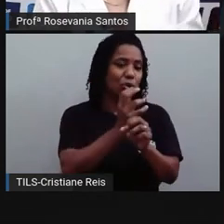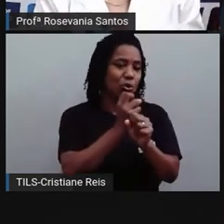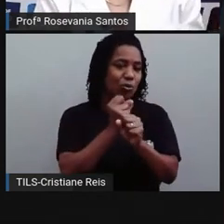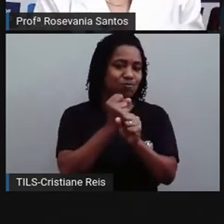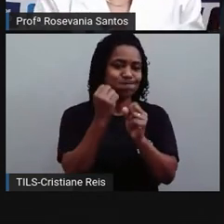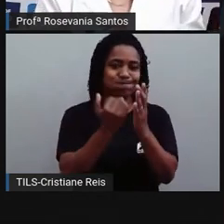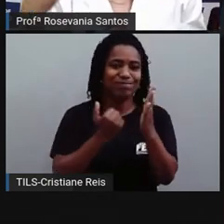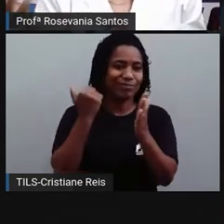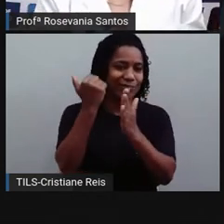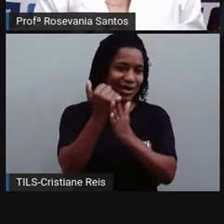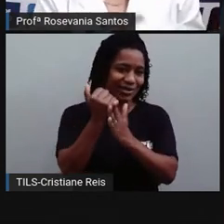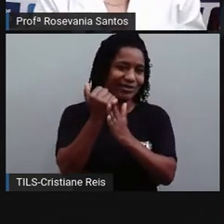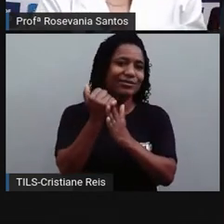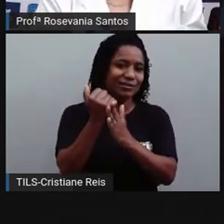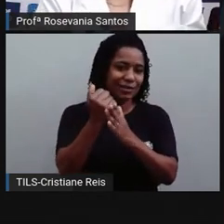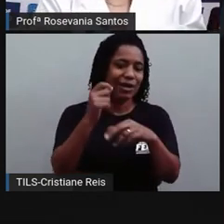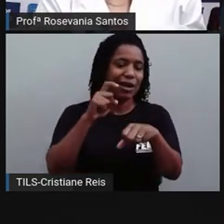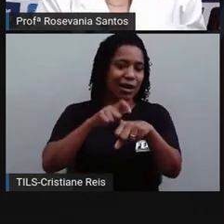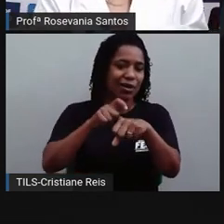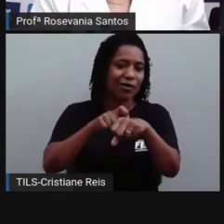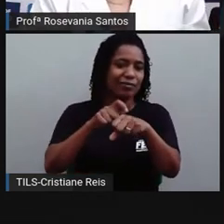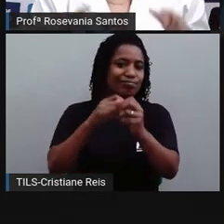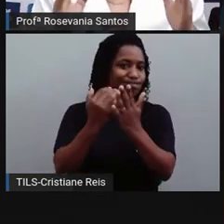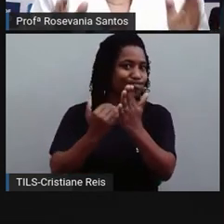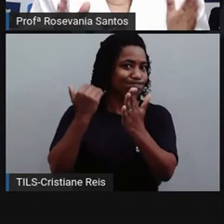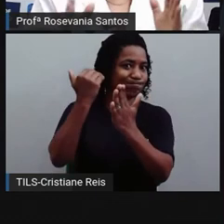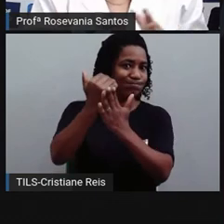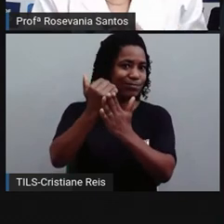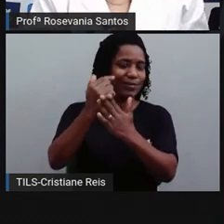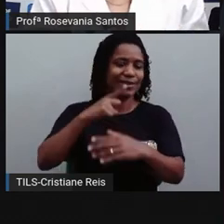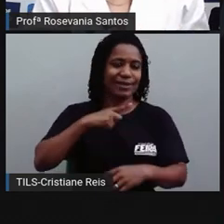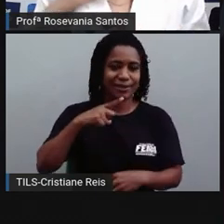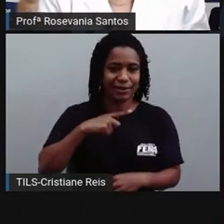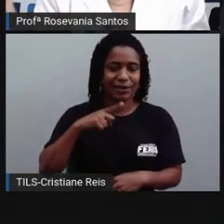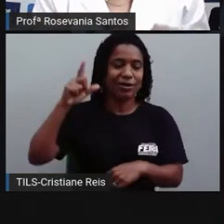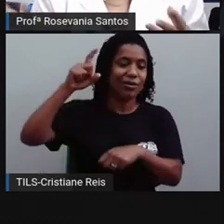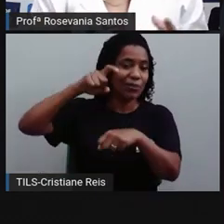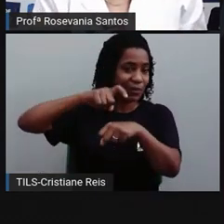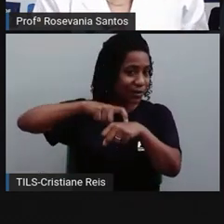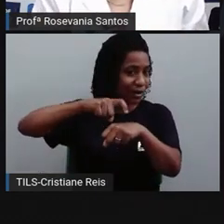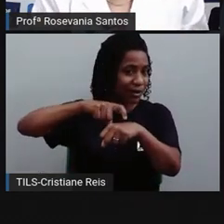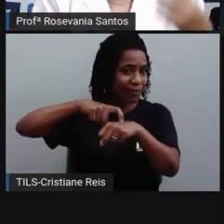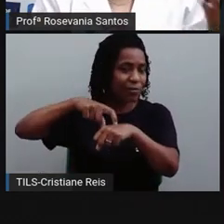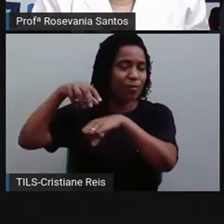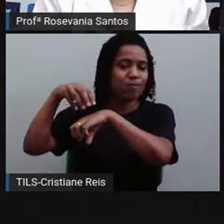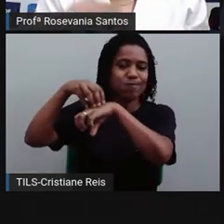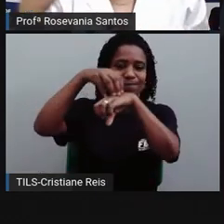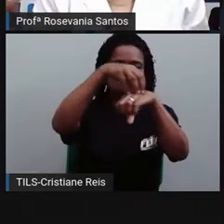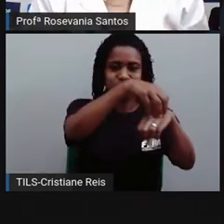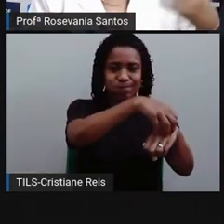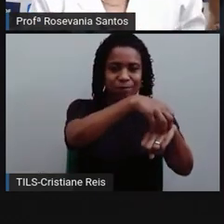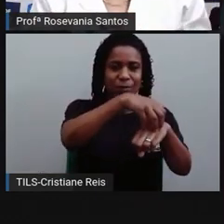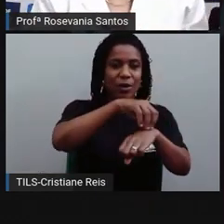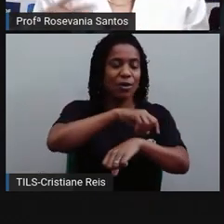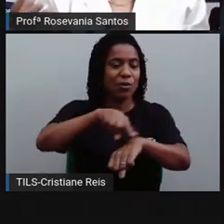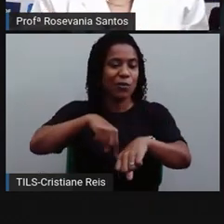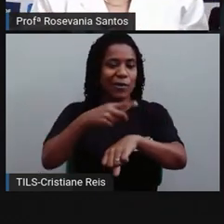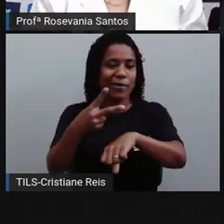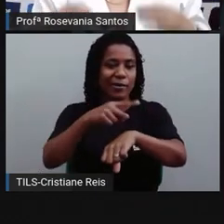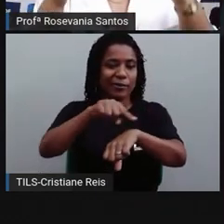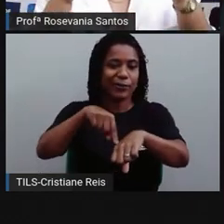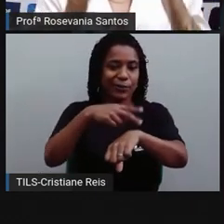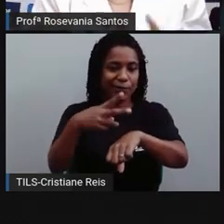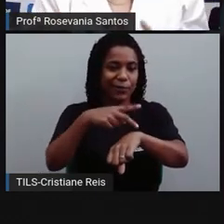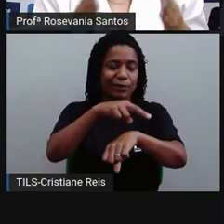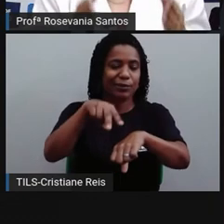mais que você vai gastar para chegar ali naquele lugar. Então, o tempo de deslocamento, o tempo que você gasta de viagem, se é uma hora, duas horas, três horas, quatro